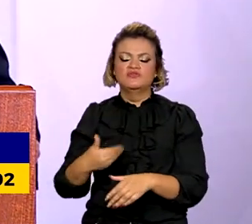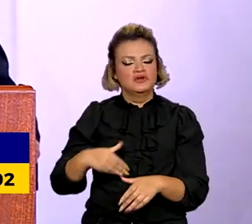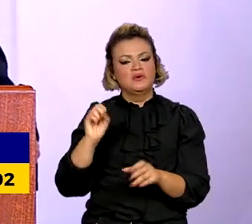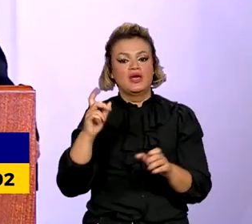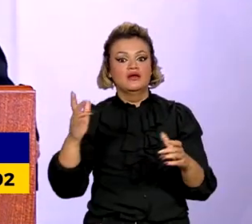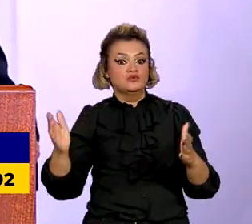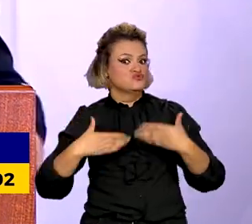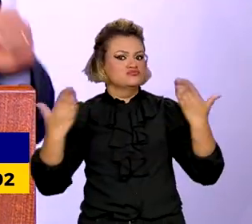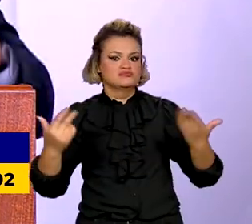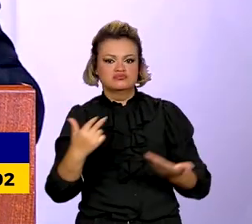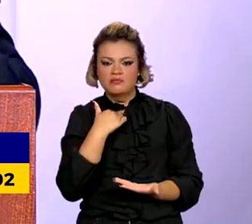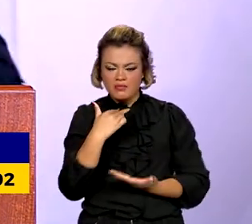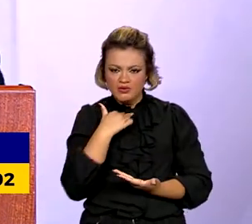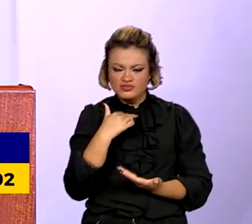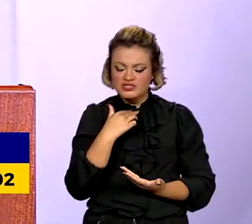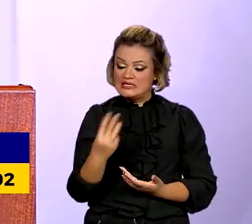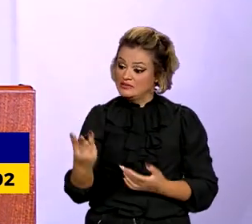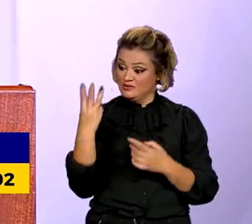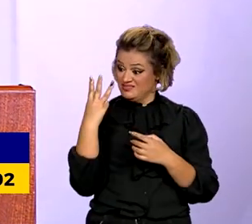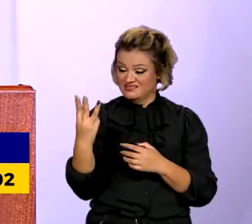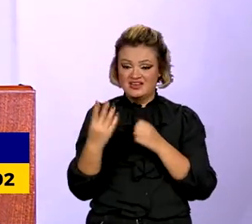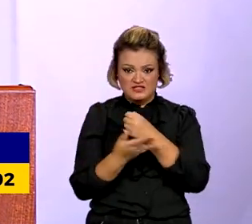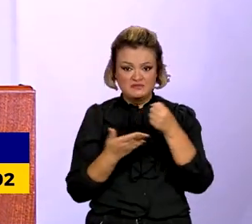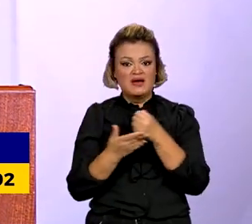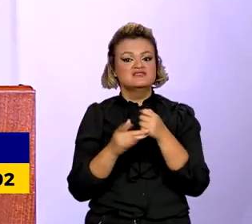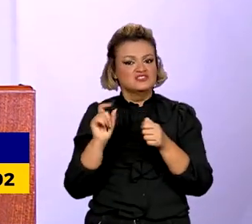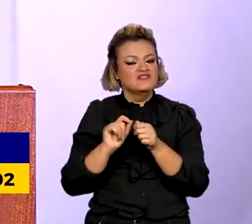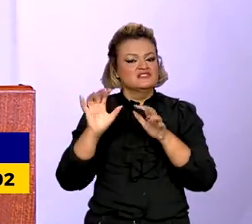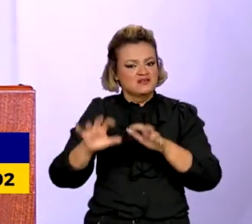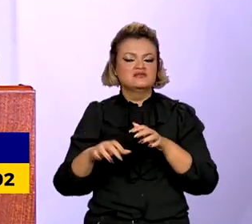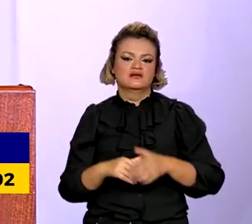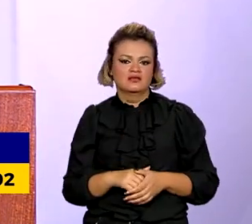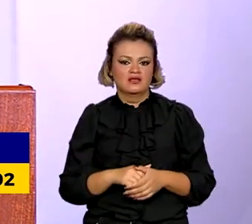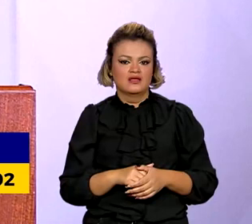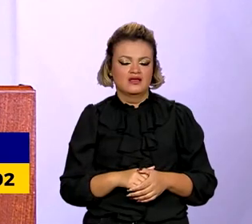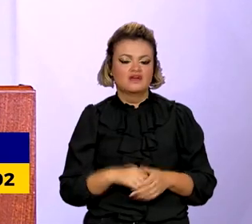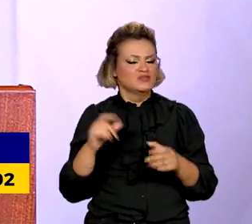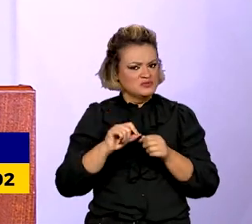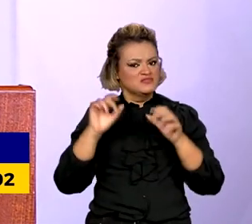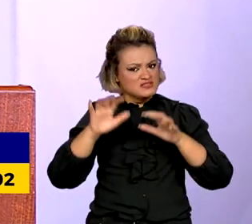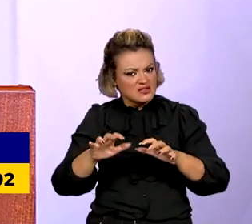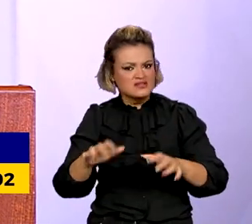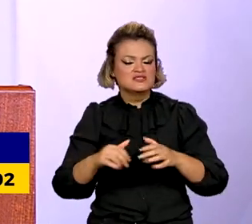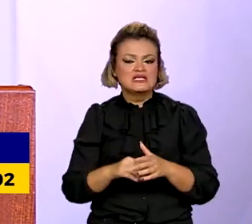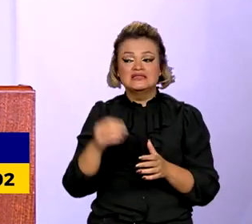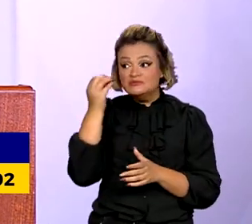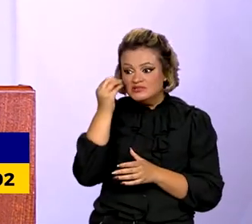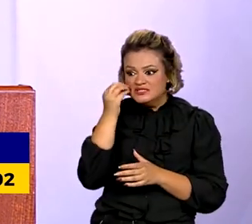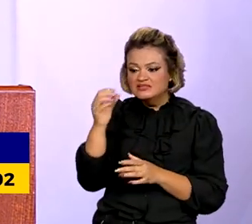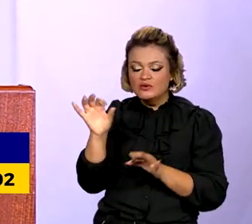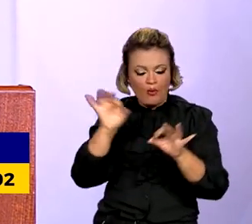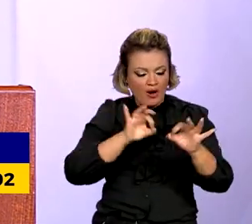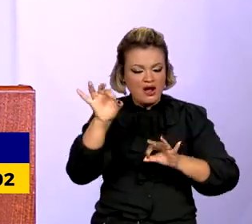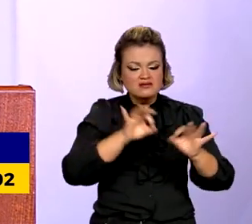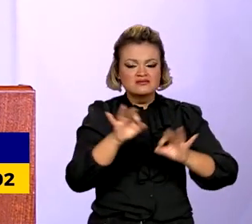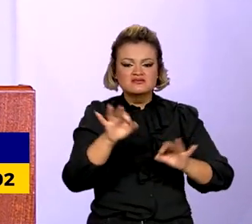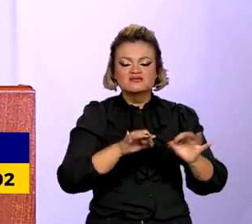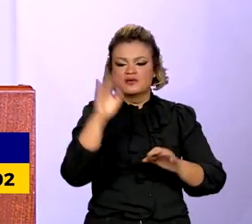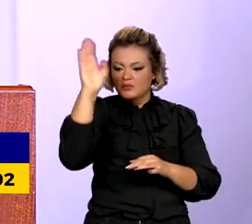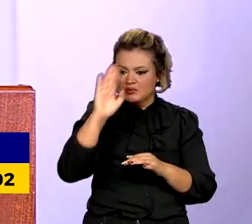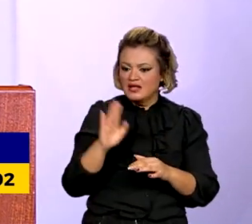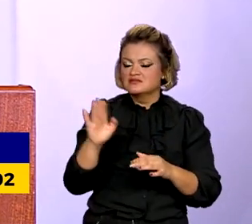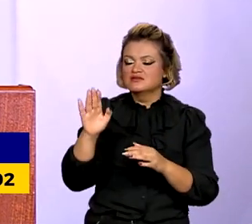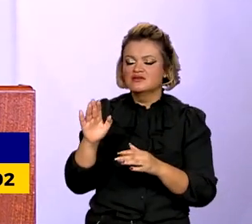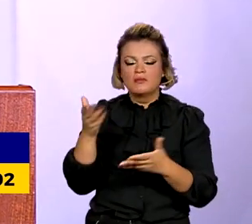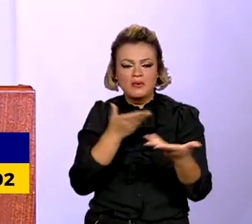surpresa. E é isso que nós estamos fazendo. É isso que nós estamos tentando restituir ao Brasil